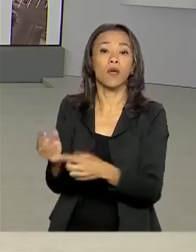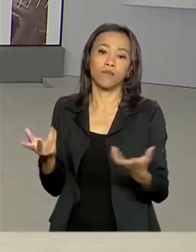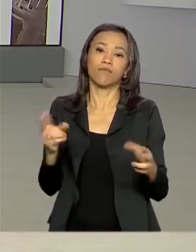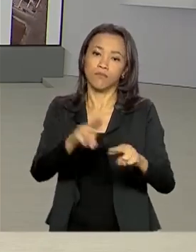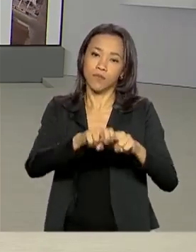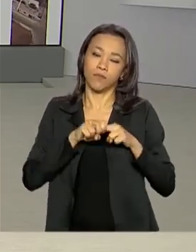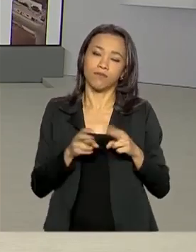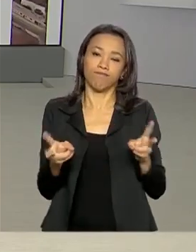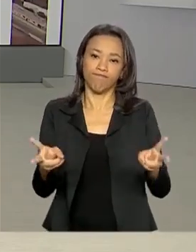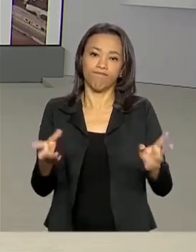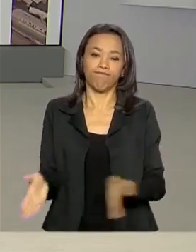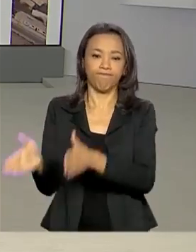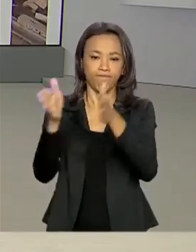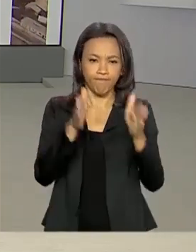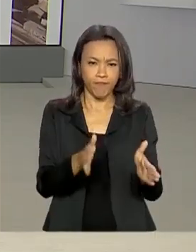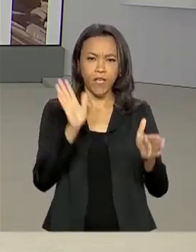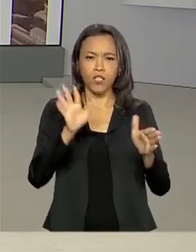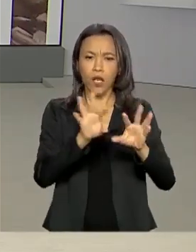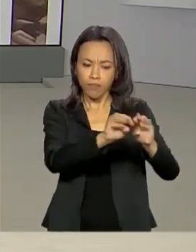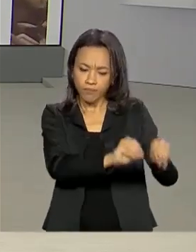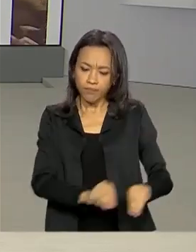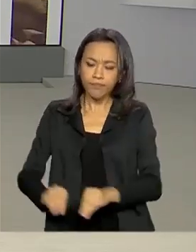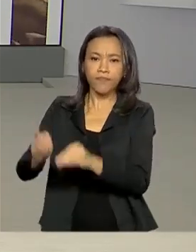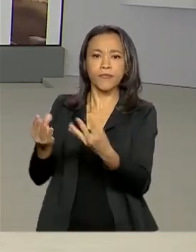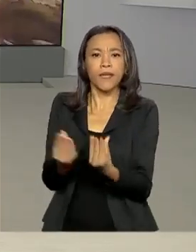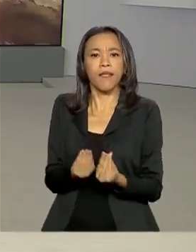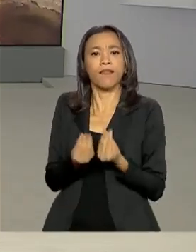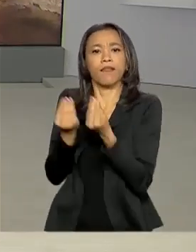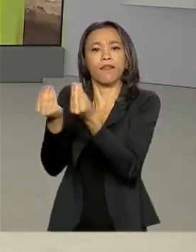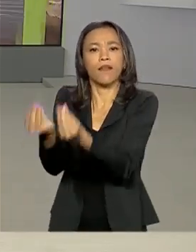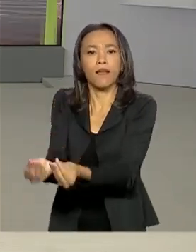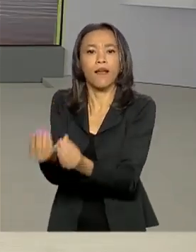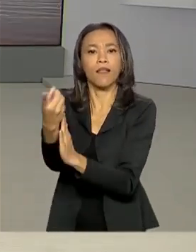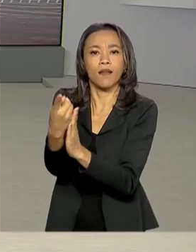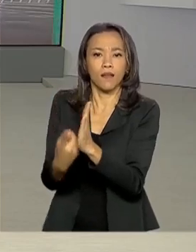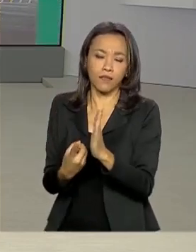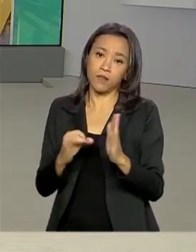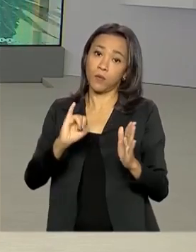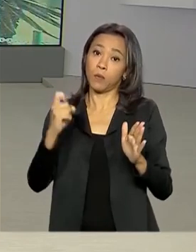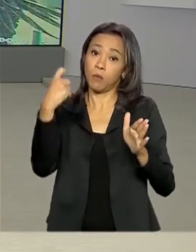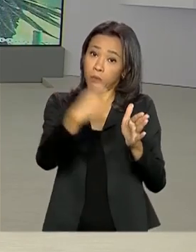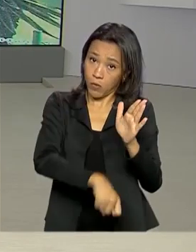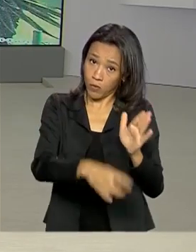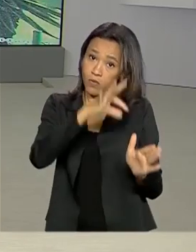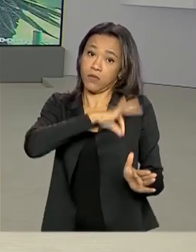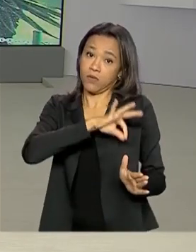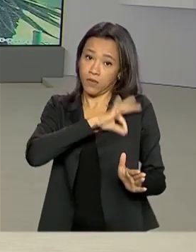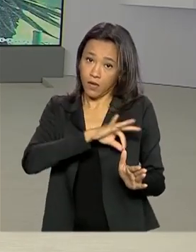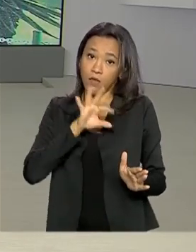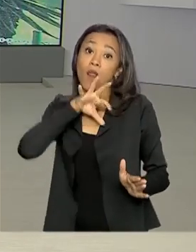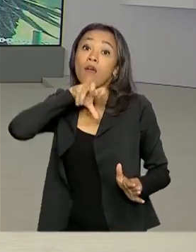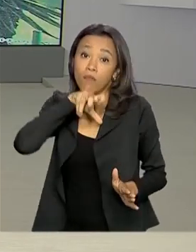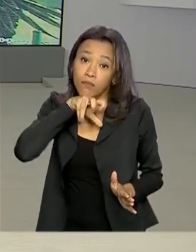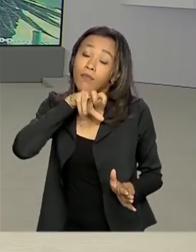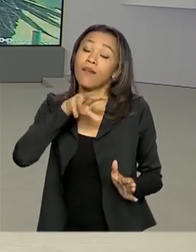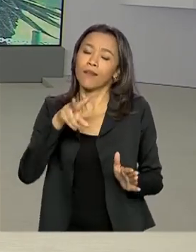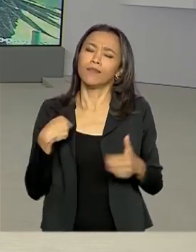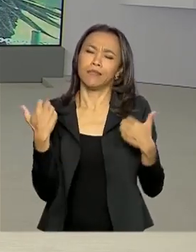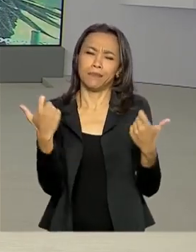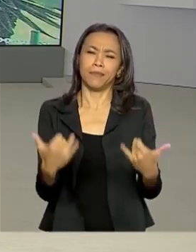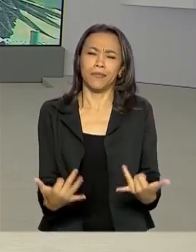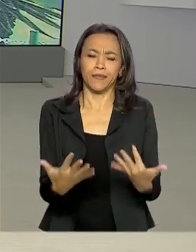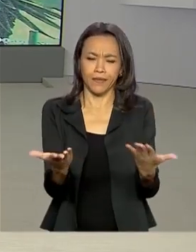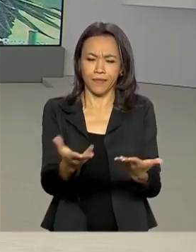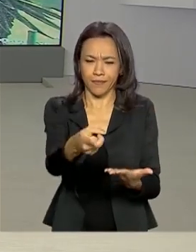Foi prorrogado o prazo para entregar a declaração do imposto de renda. O repórter Glauco de Queiroz explica agora pra gente. Oi